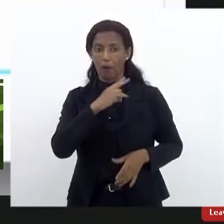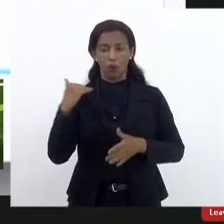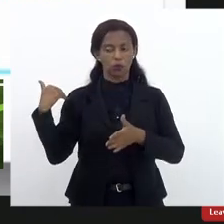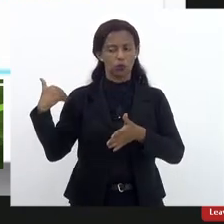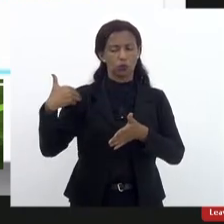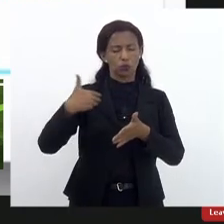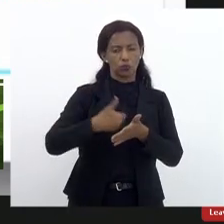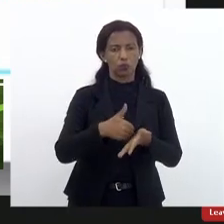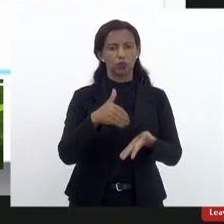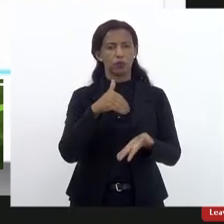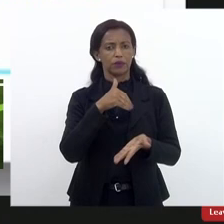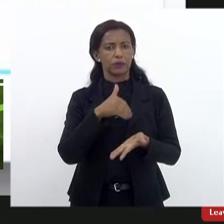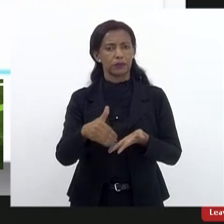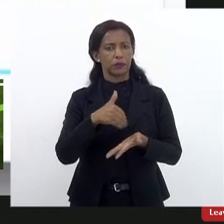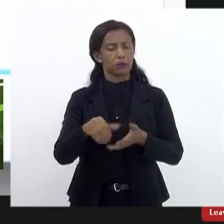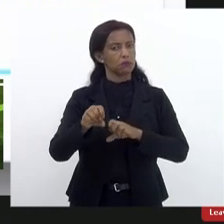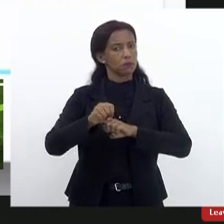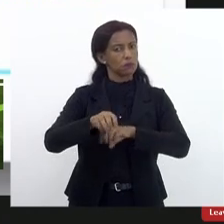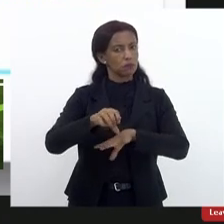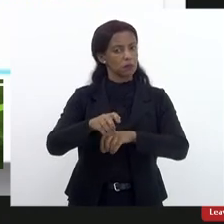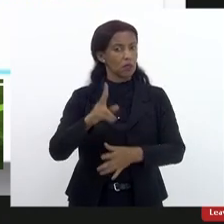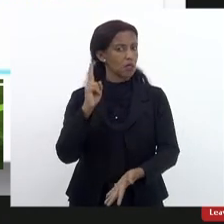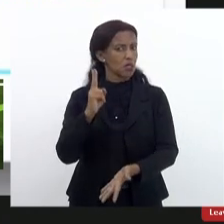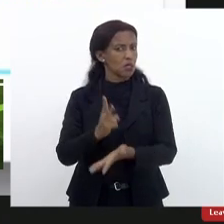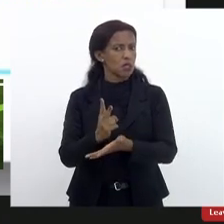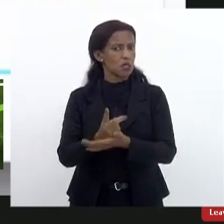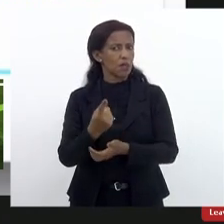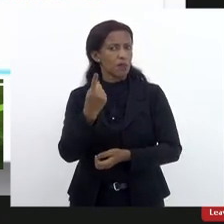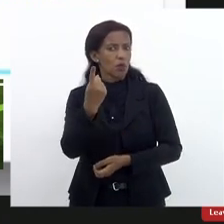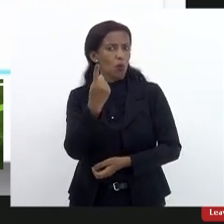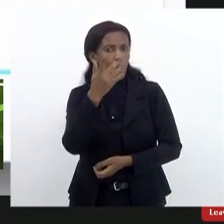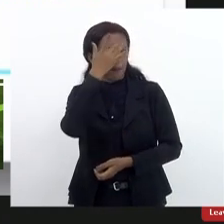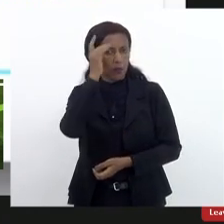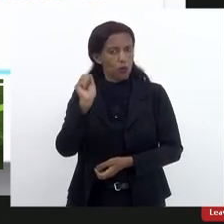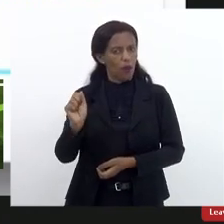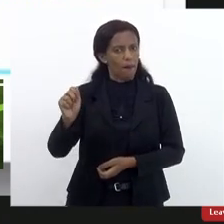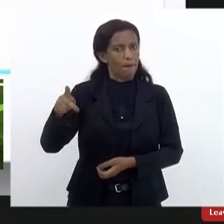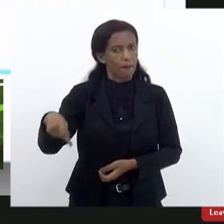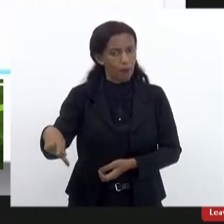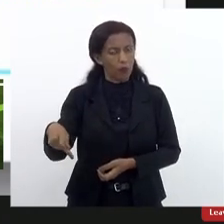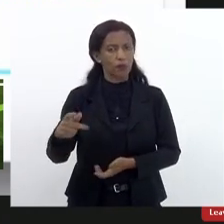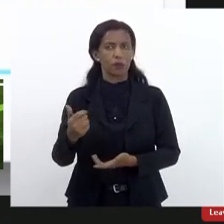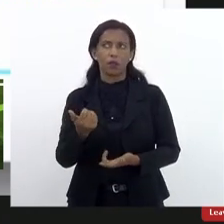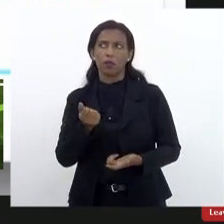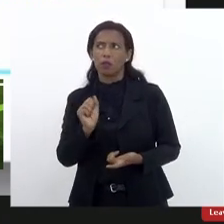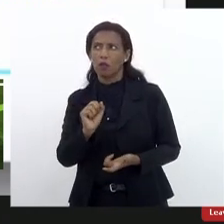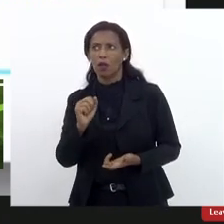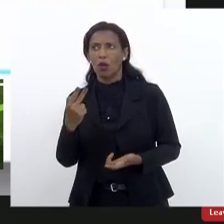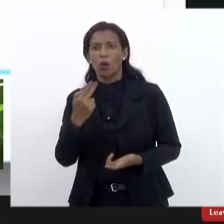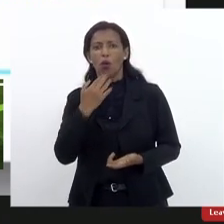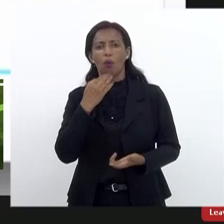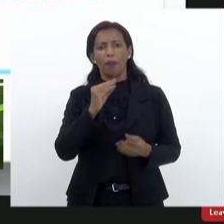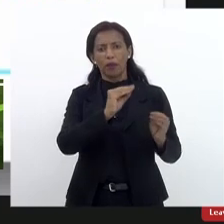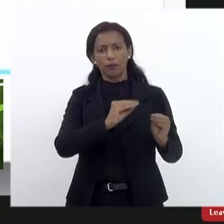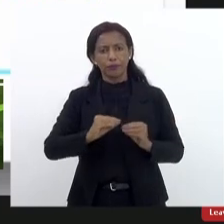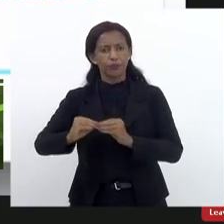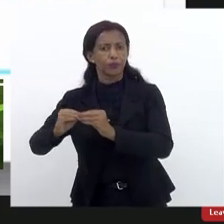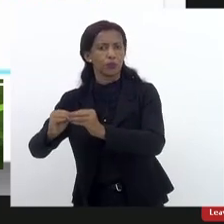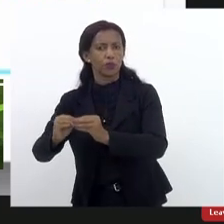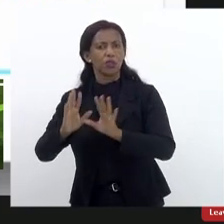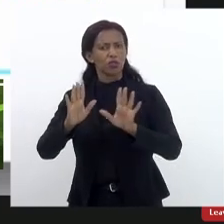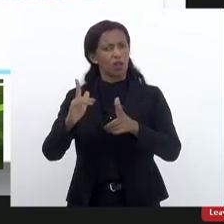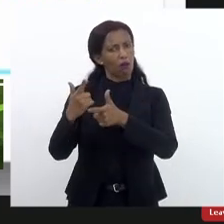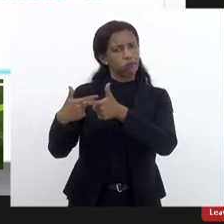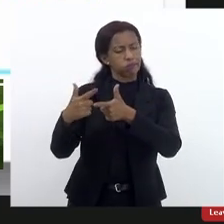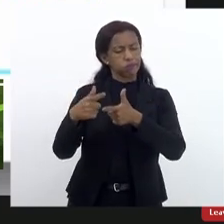da Secretaria de Educação. E isso sempre que um servidor se aposenta, sempre que um servidor pede uma remoção, nós já tivemos situações